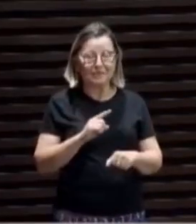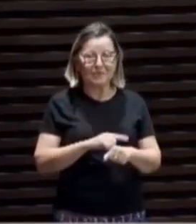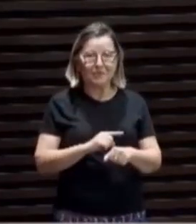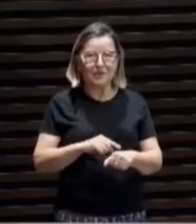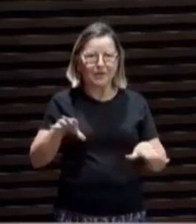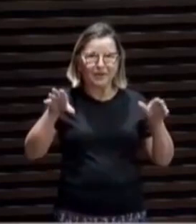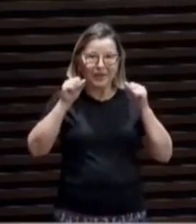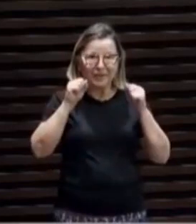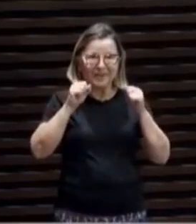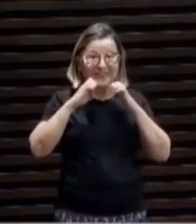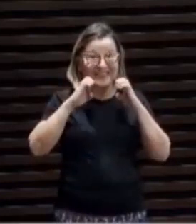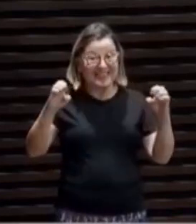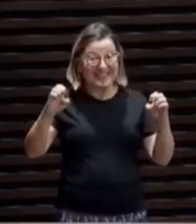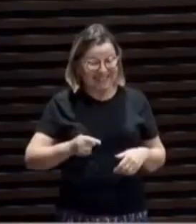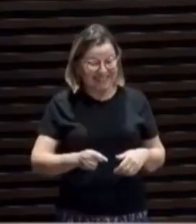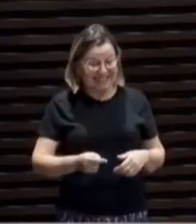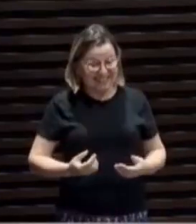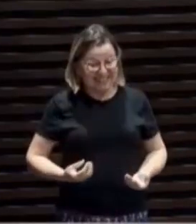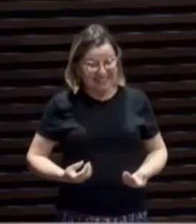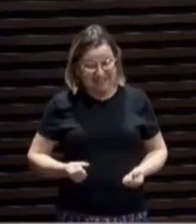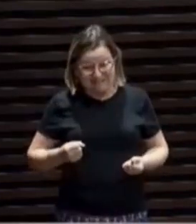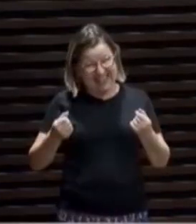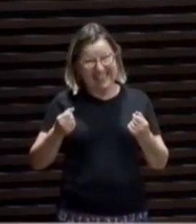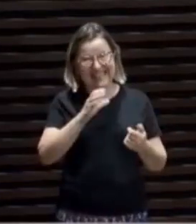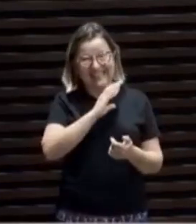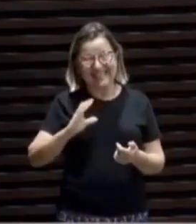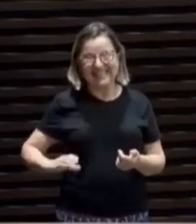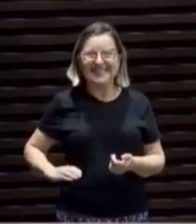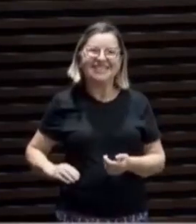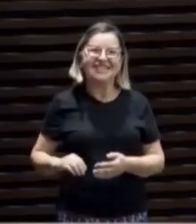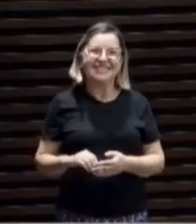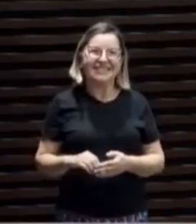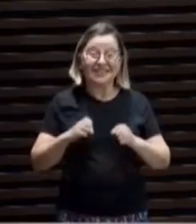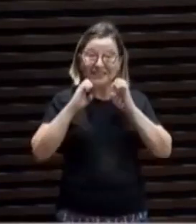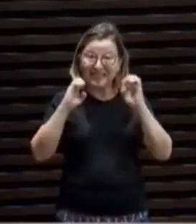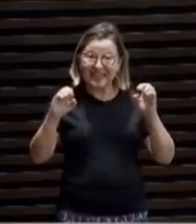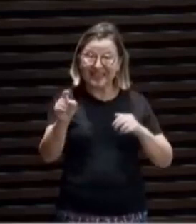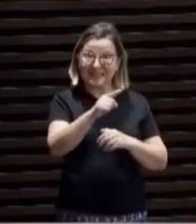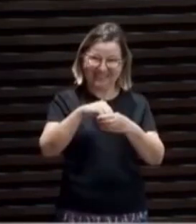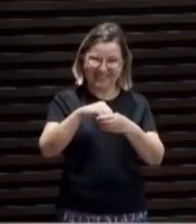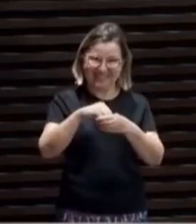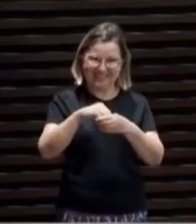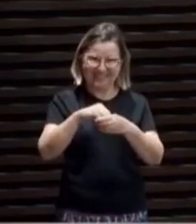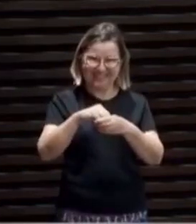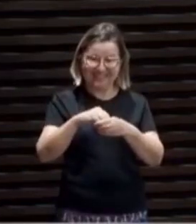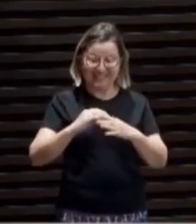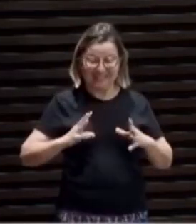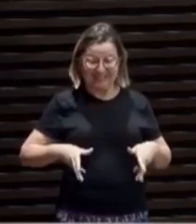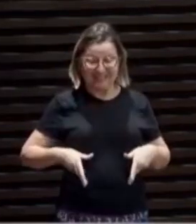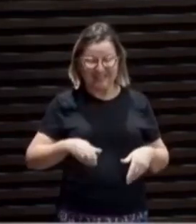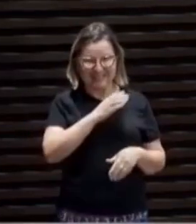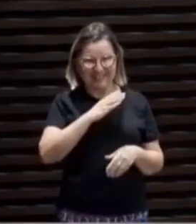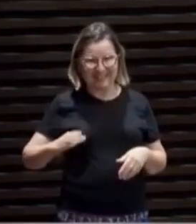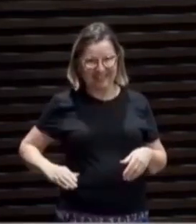insondáveis riquezas de Cristo e eu também. E você também. O evangelho da nossa atração no corpo de Cristo. Quando